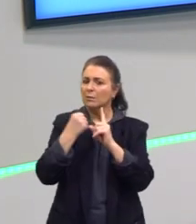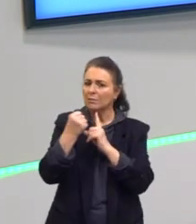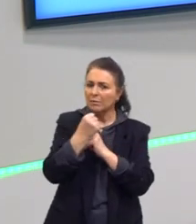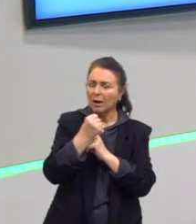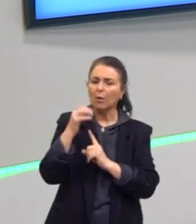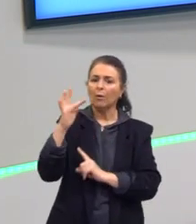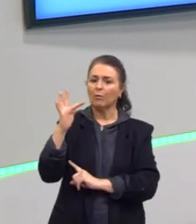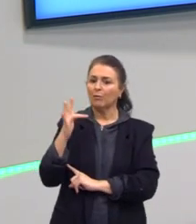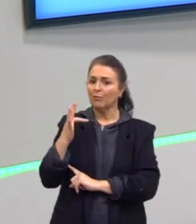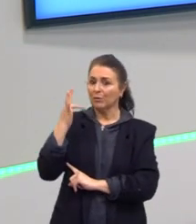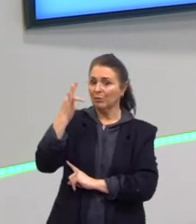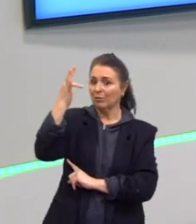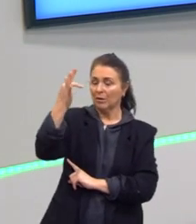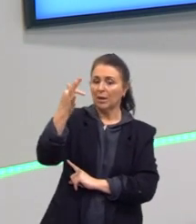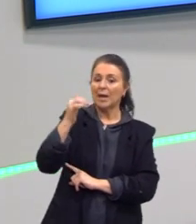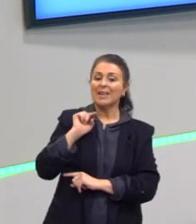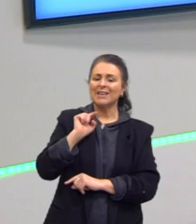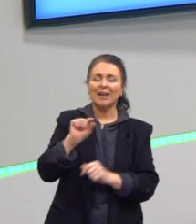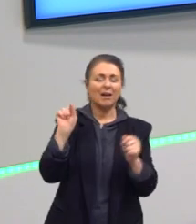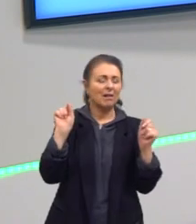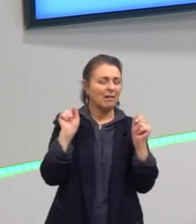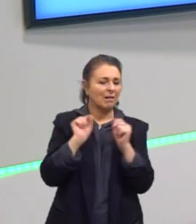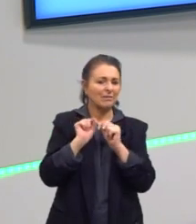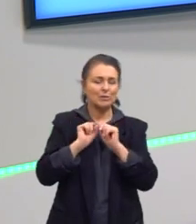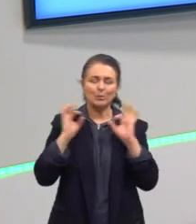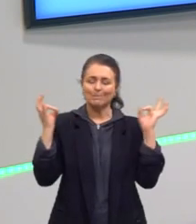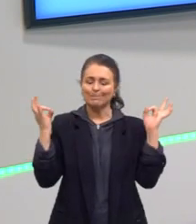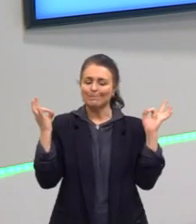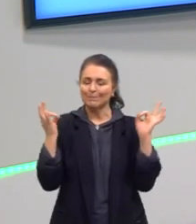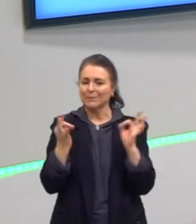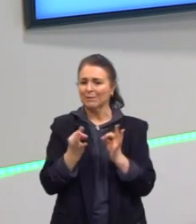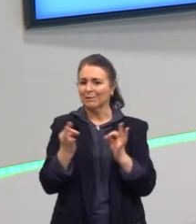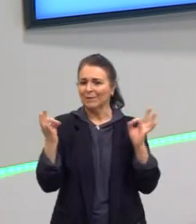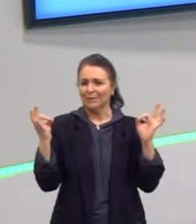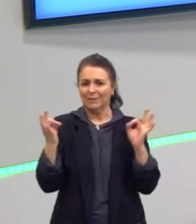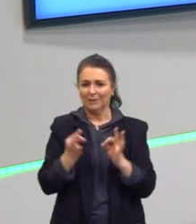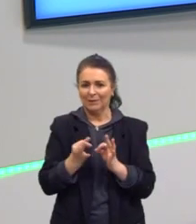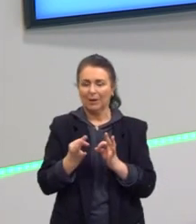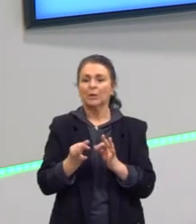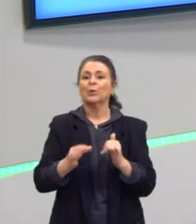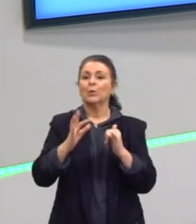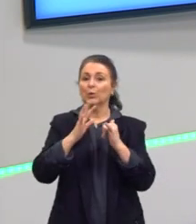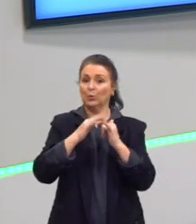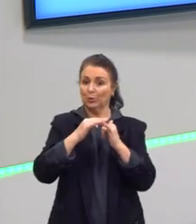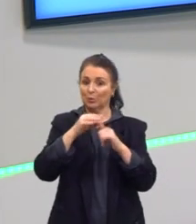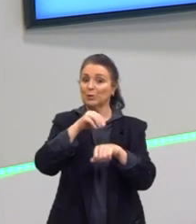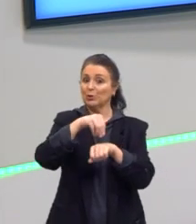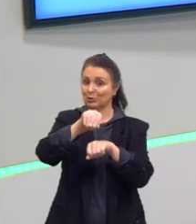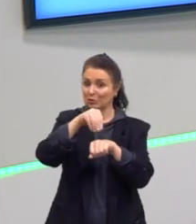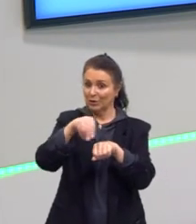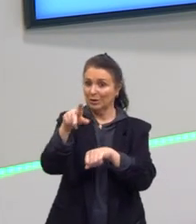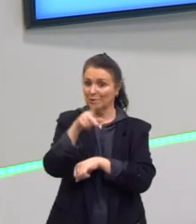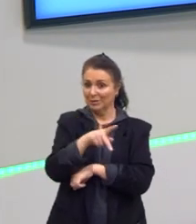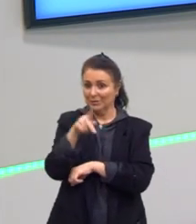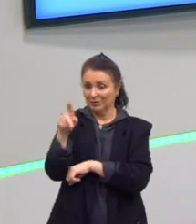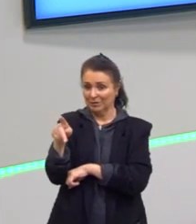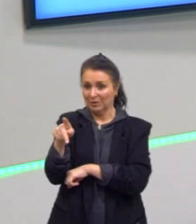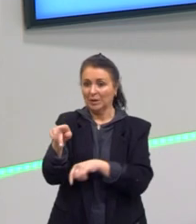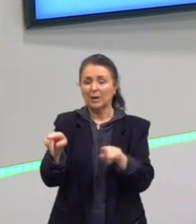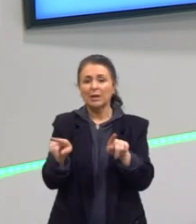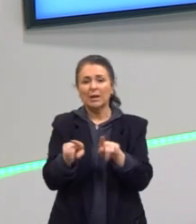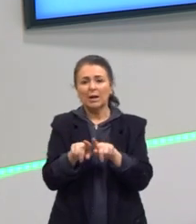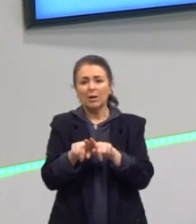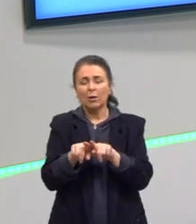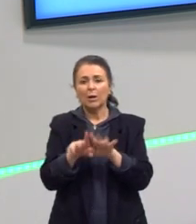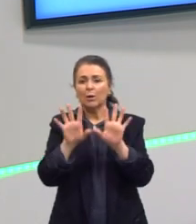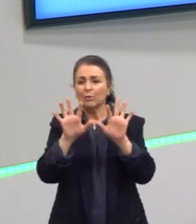isso de uma maneira impecável. Então, é um canal que eu recomendo muito para vocês. E, por fim,